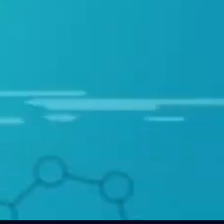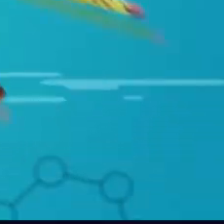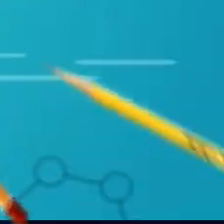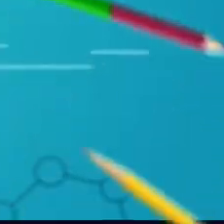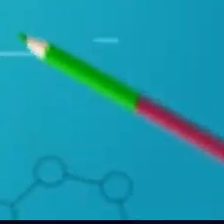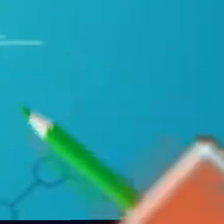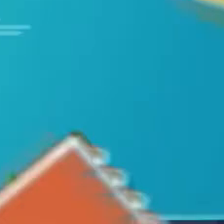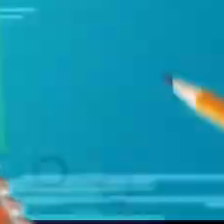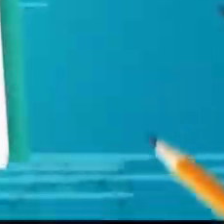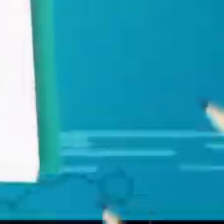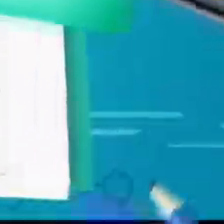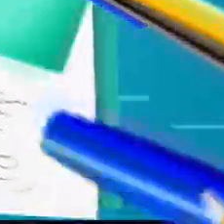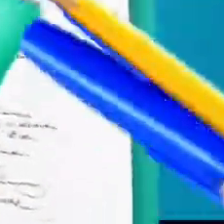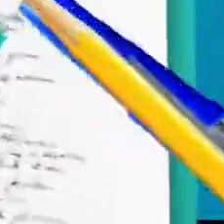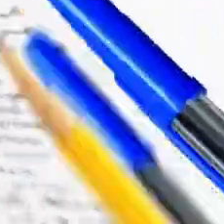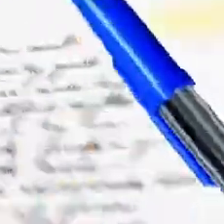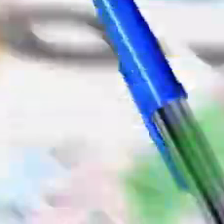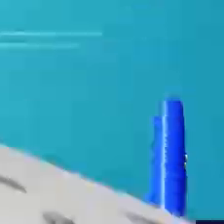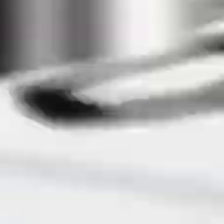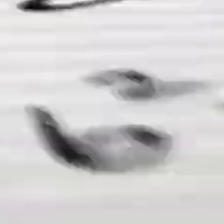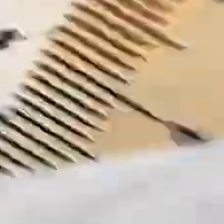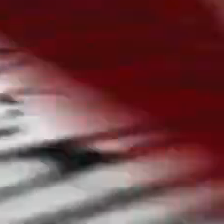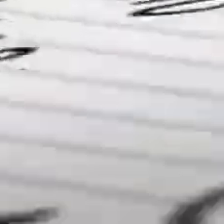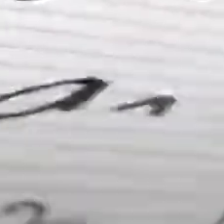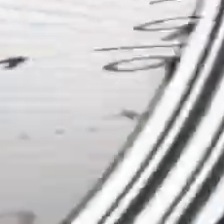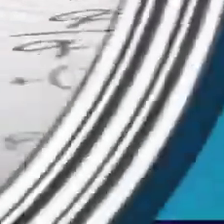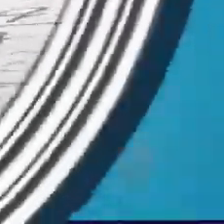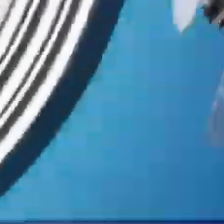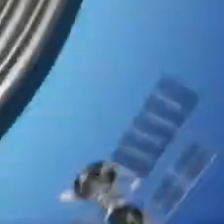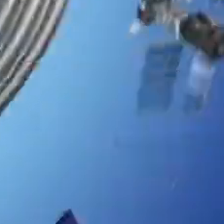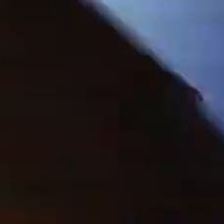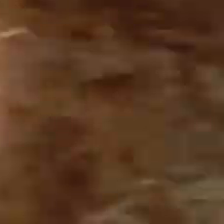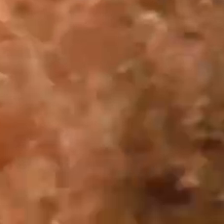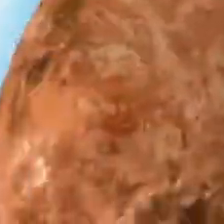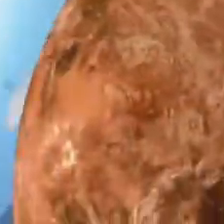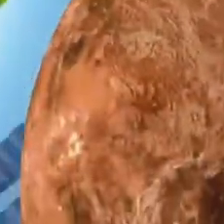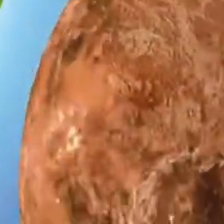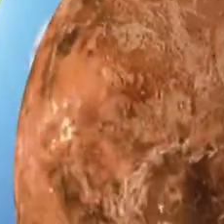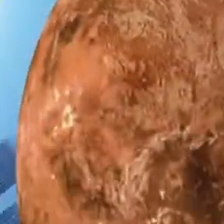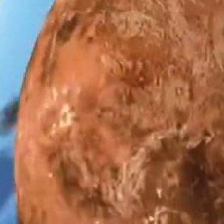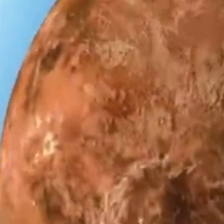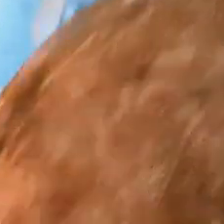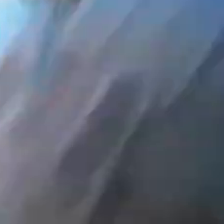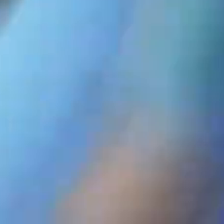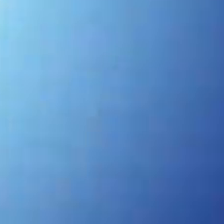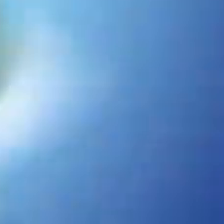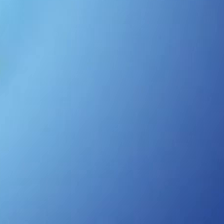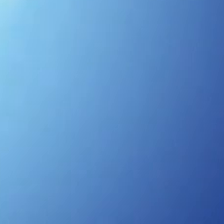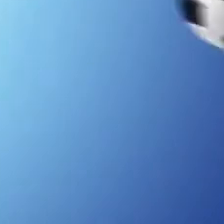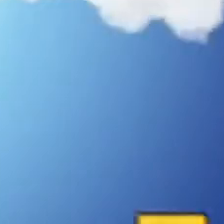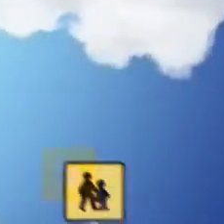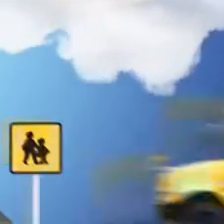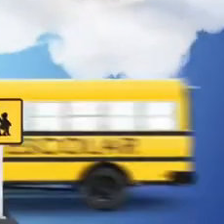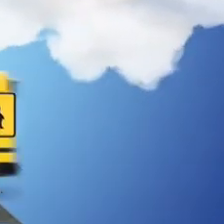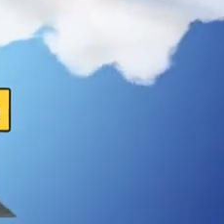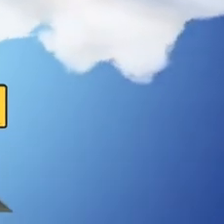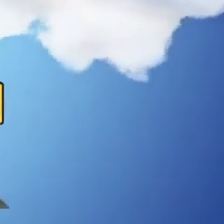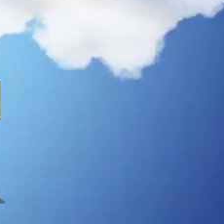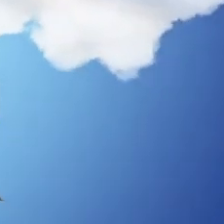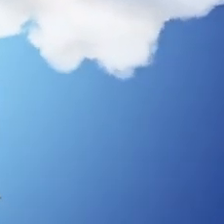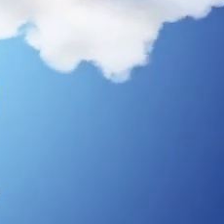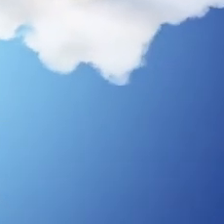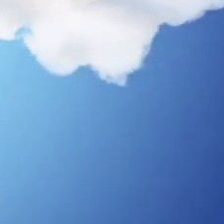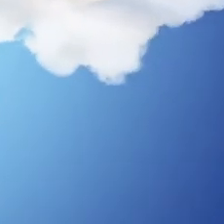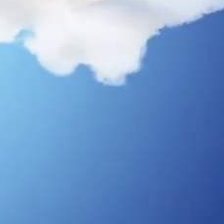Fiquem com forte abraço! Fiquem com